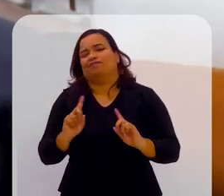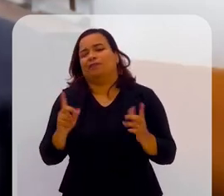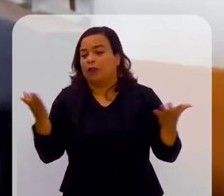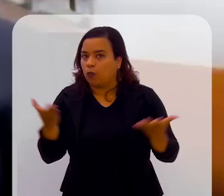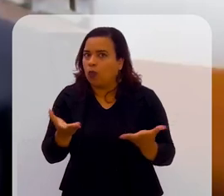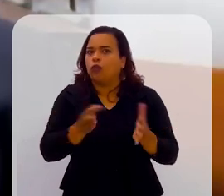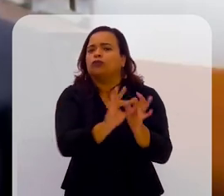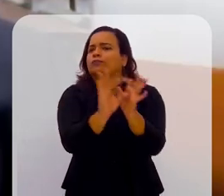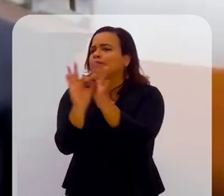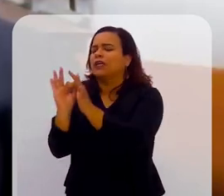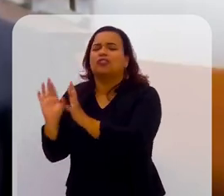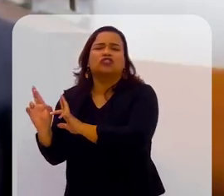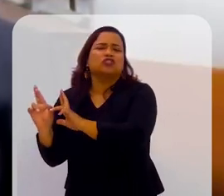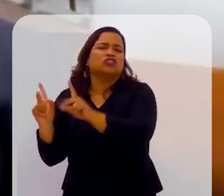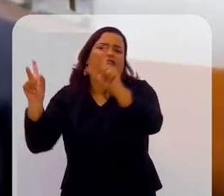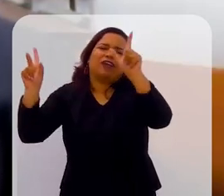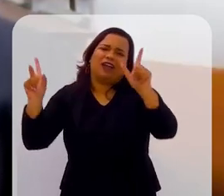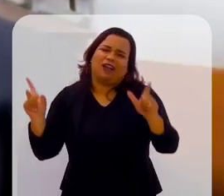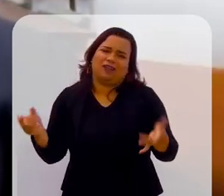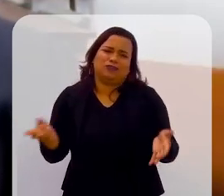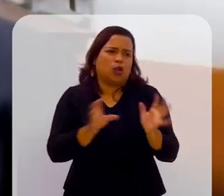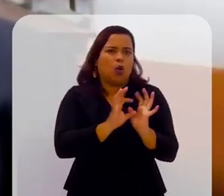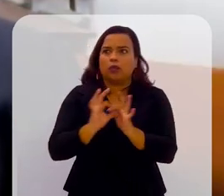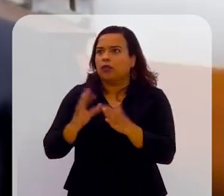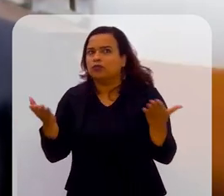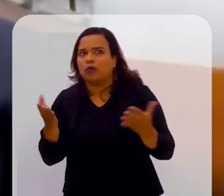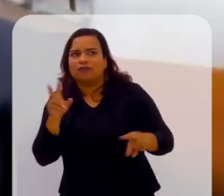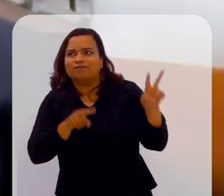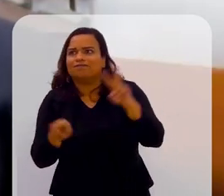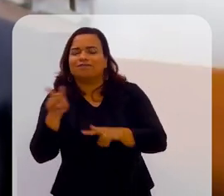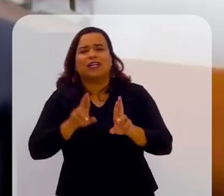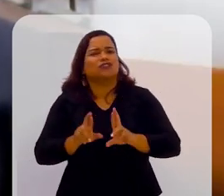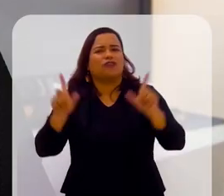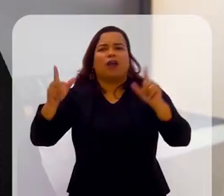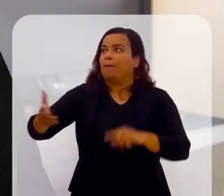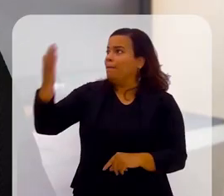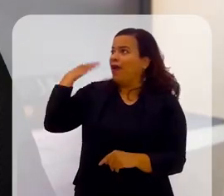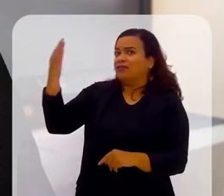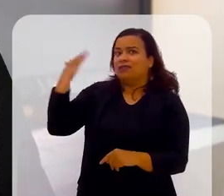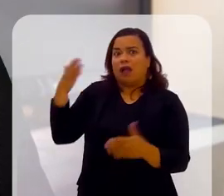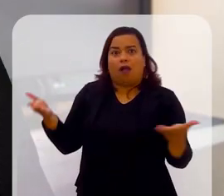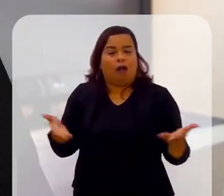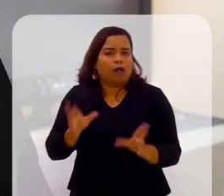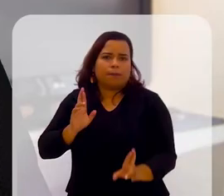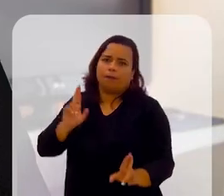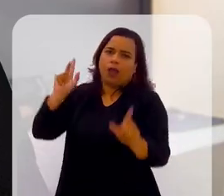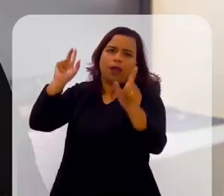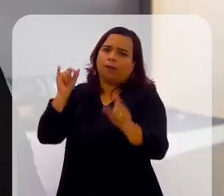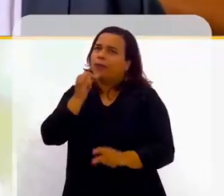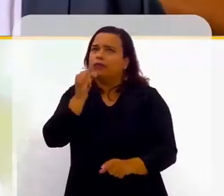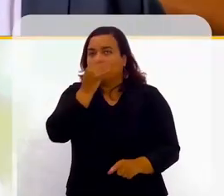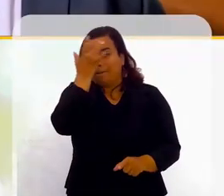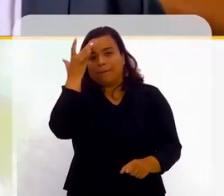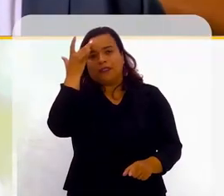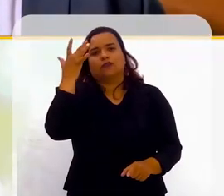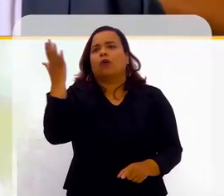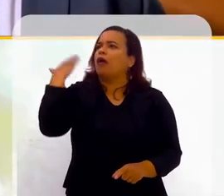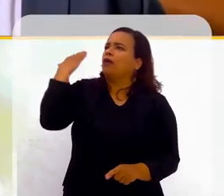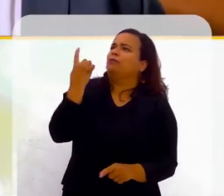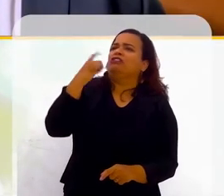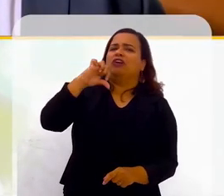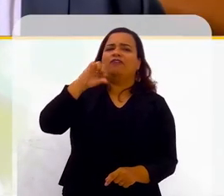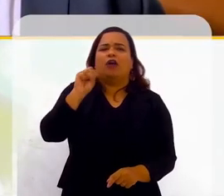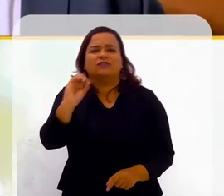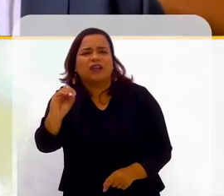nós temos um contexto diferente do contexto que aquela pessoa estudou. Então, sei lá, pessoa estudou, por exemplo, na década de